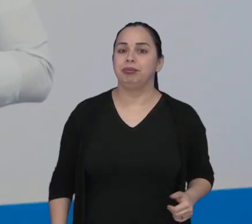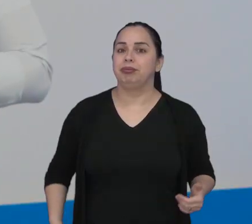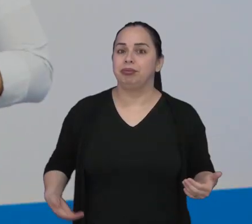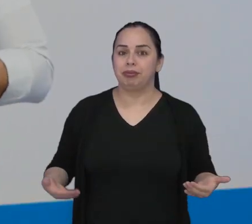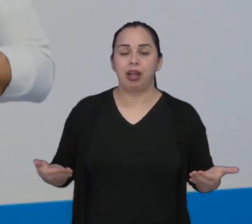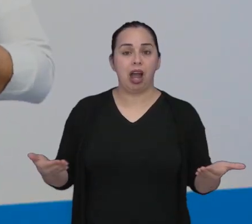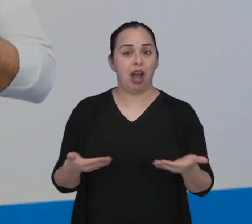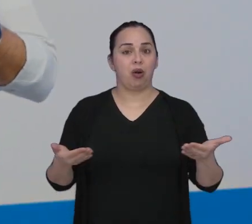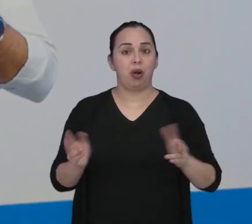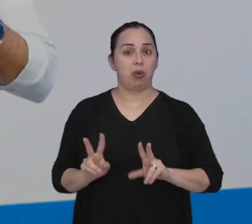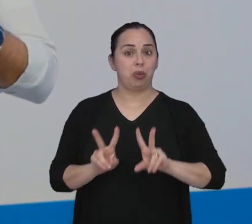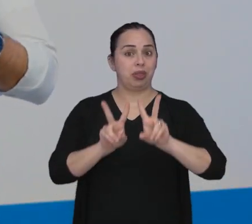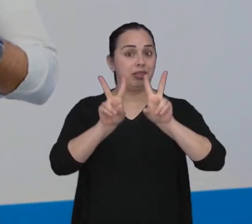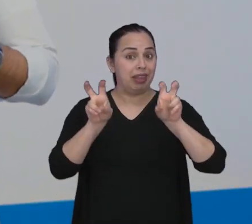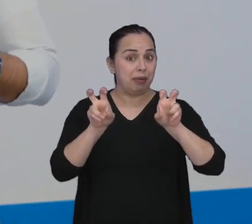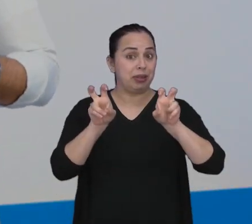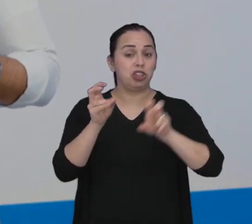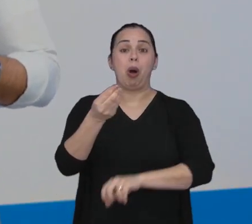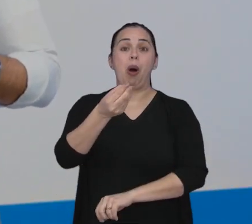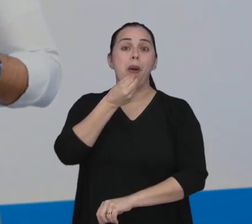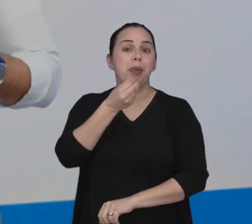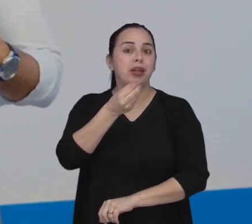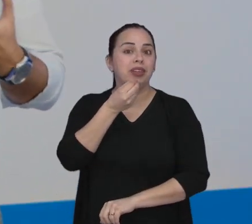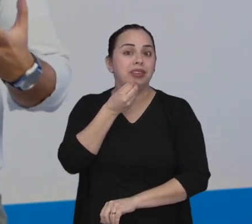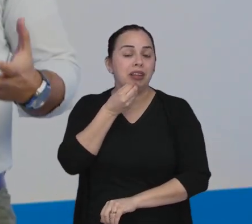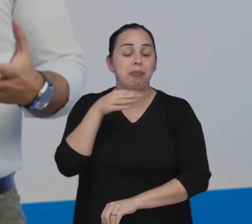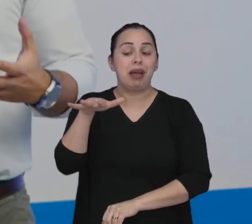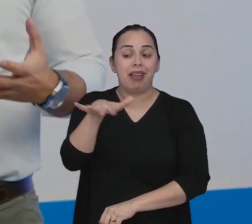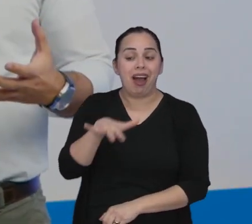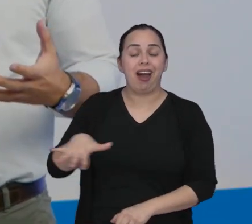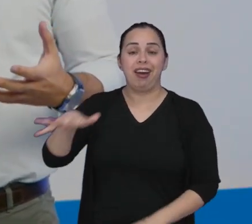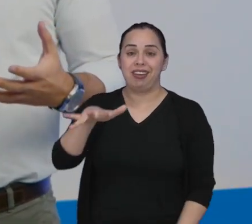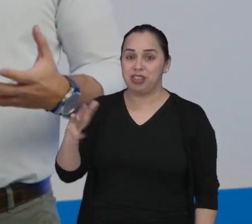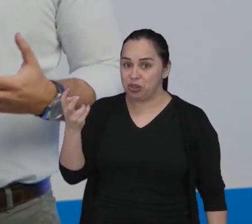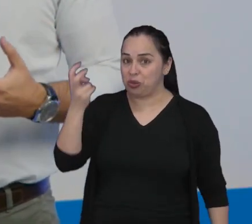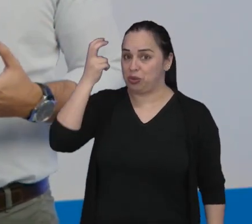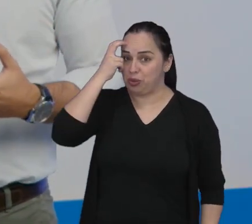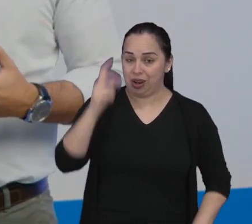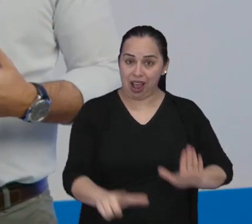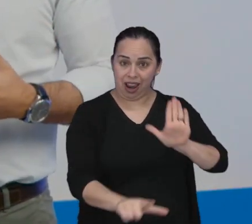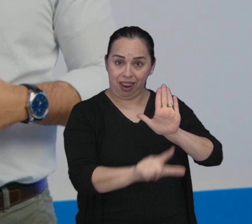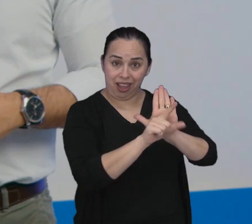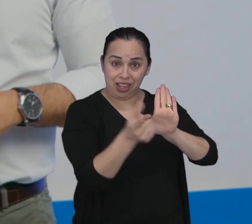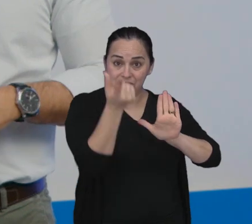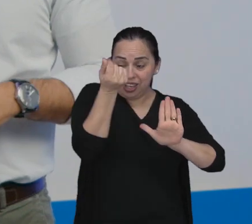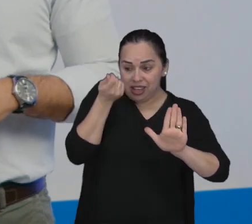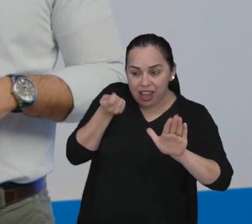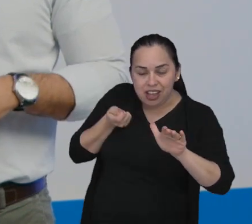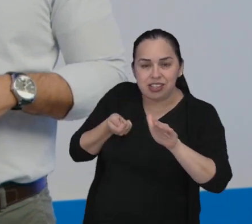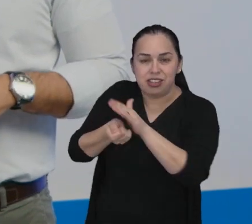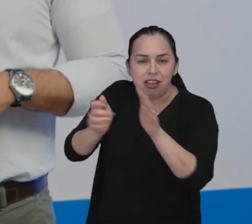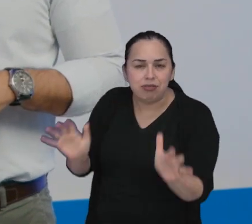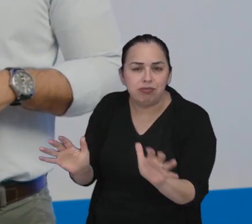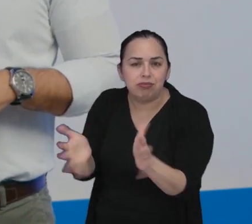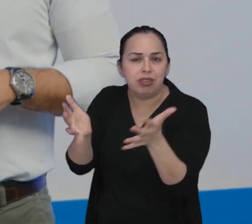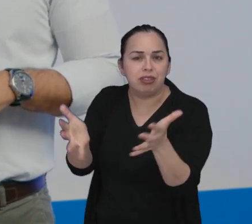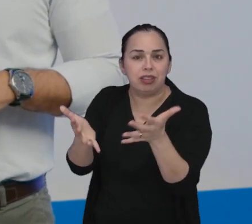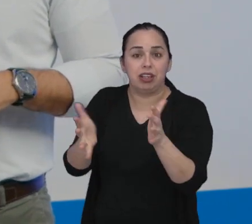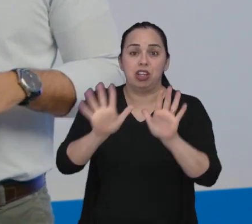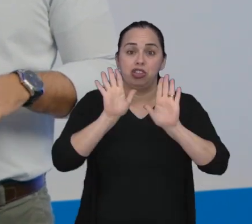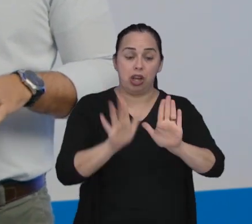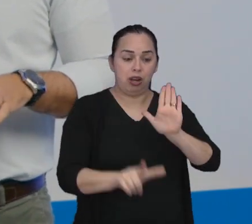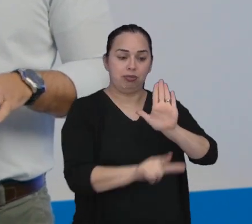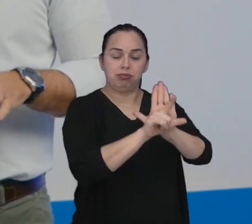E agora a gente fala de mais oportunidades, mas no setor cultural. Olha só, a LIFE da Cultura, a Lei de Incentivo Fiscal, está com